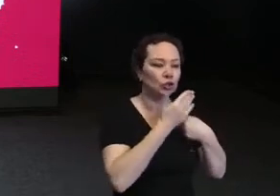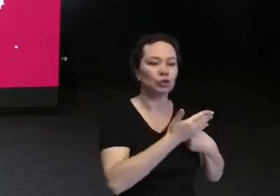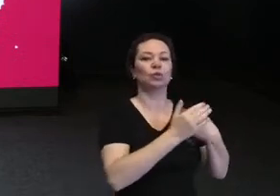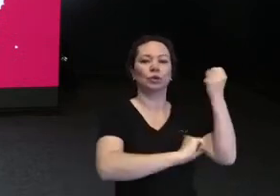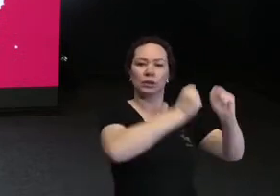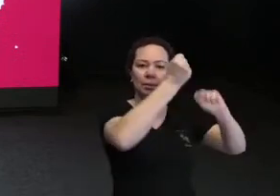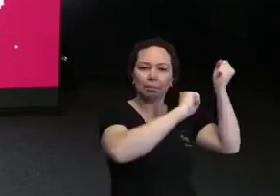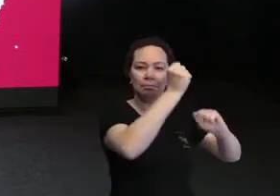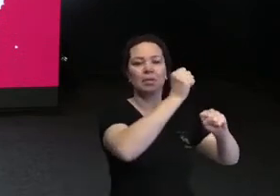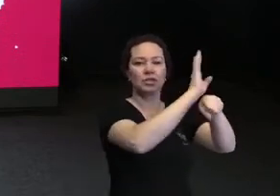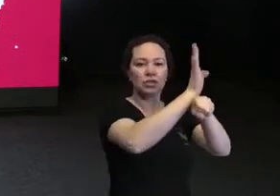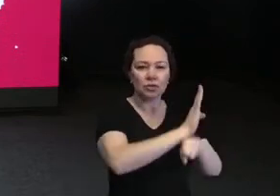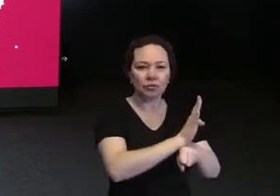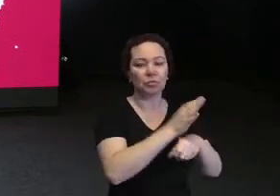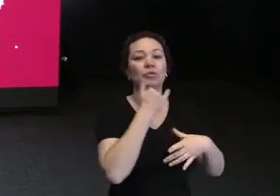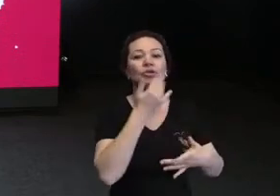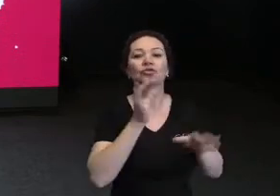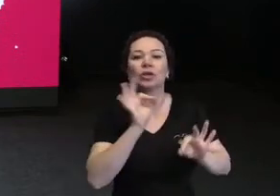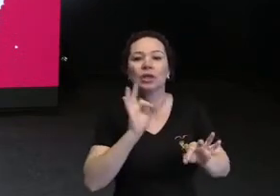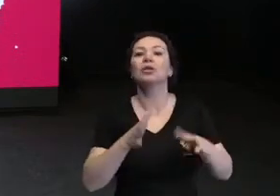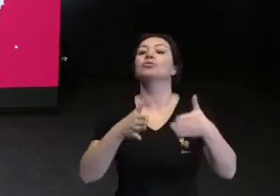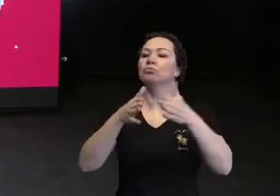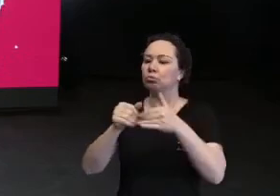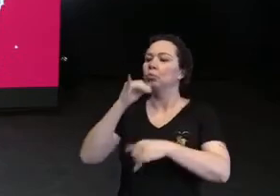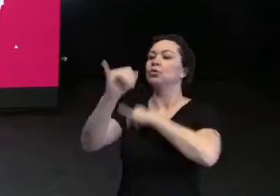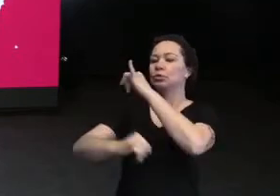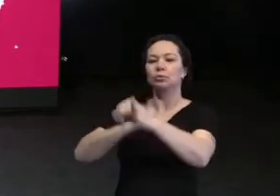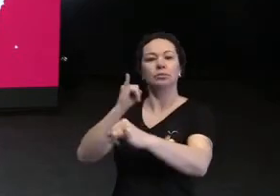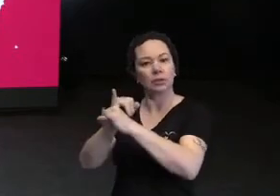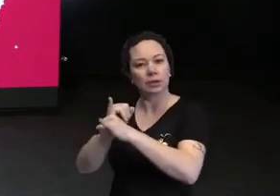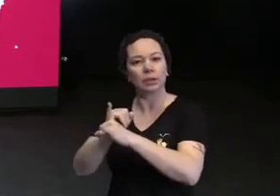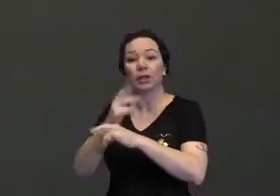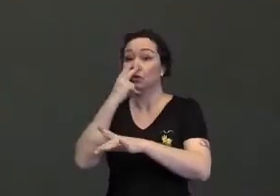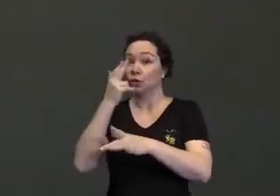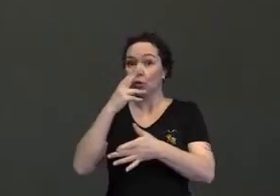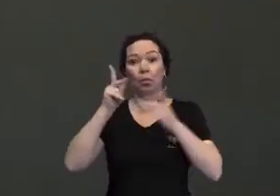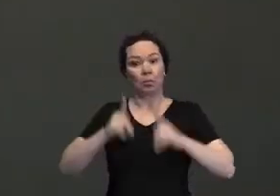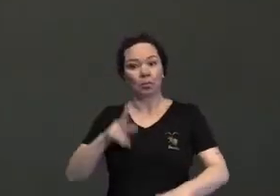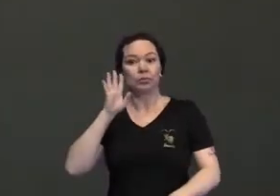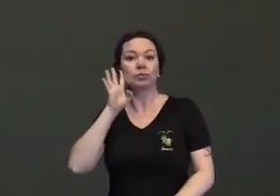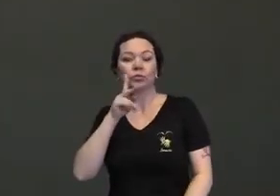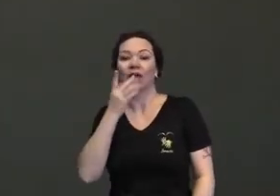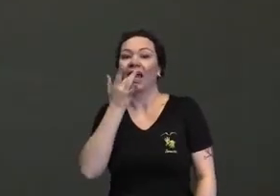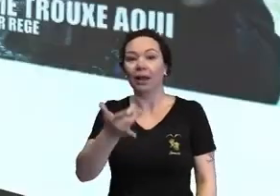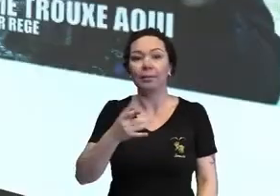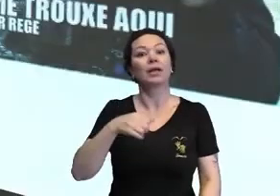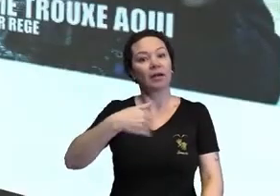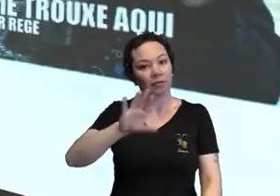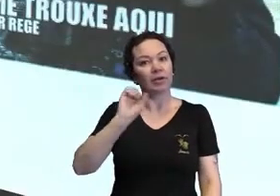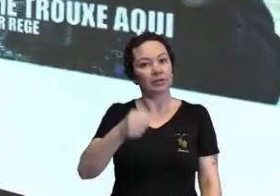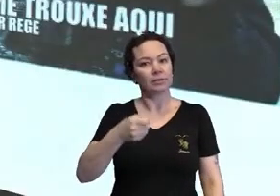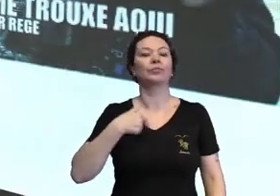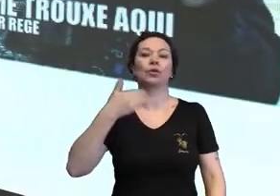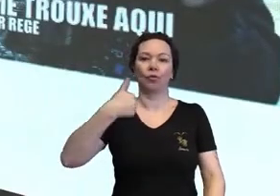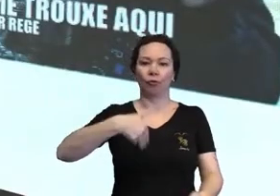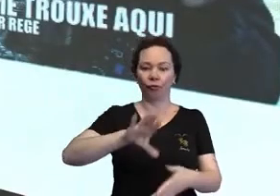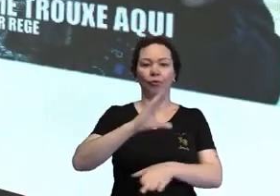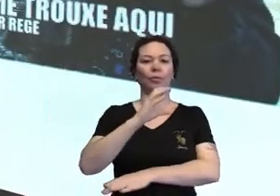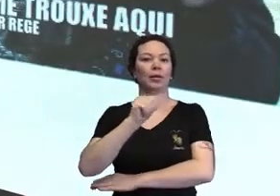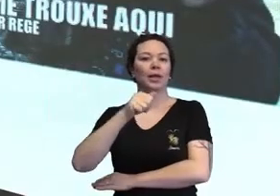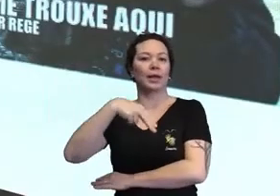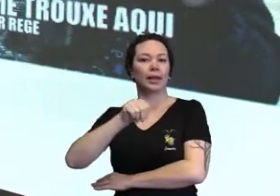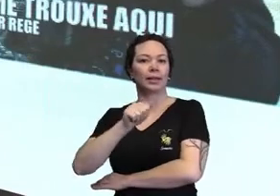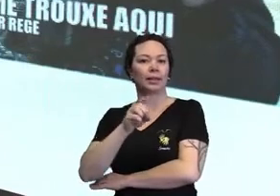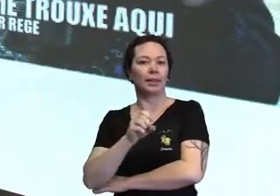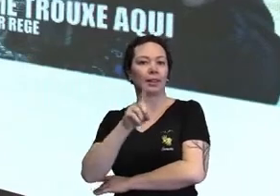os roteiristas e cineastas brancos vão. E aí eu fui para o Canadá, desculpa, e aí eu fui para o